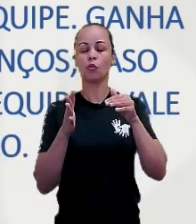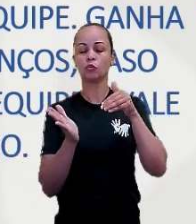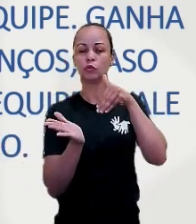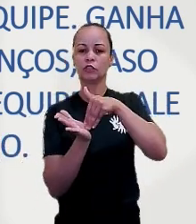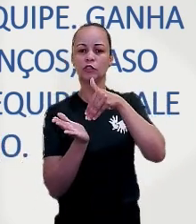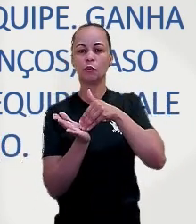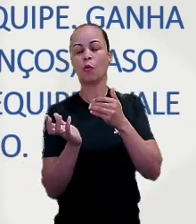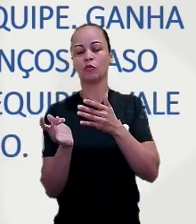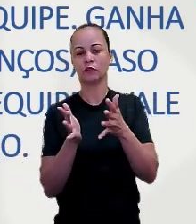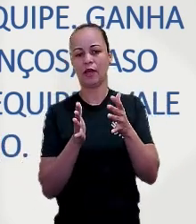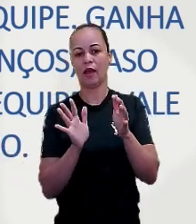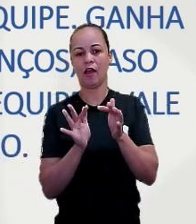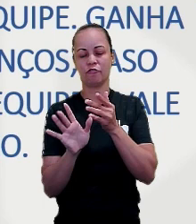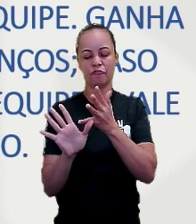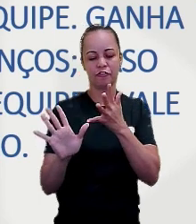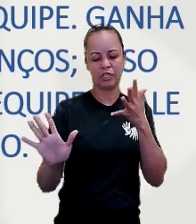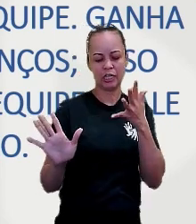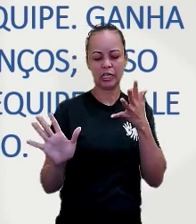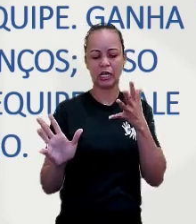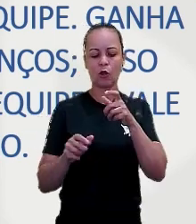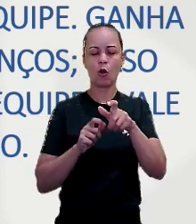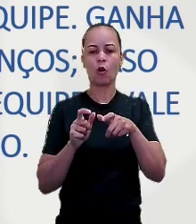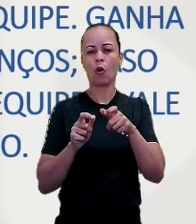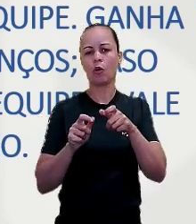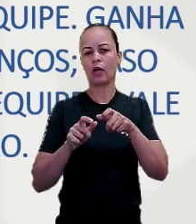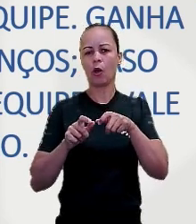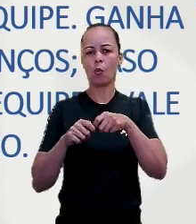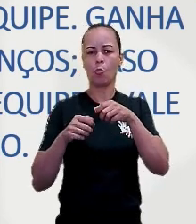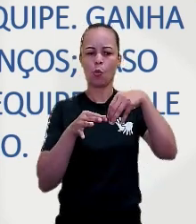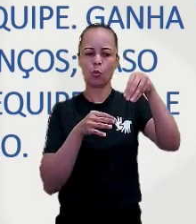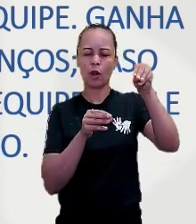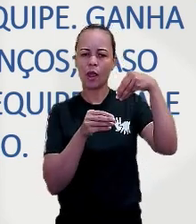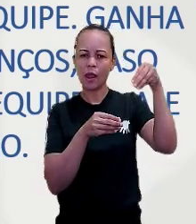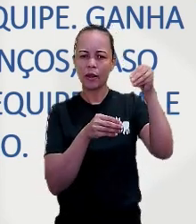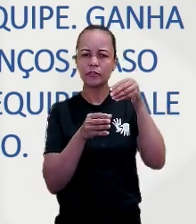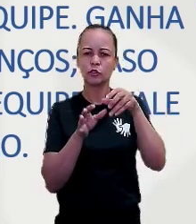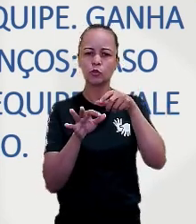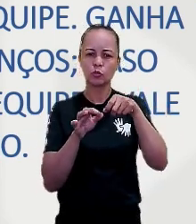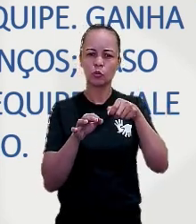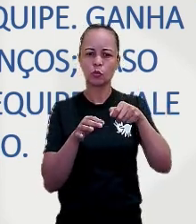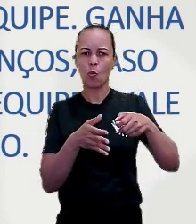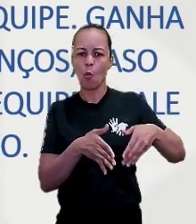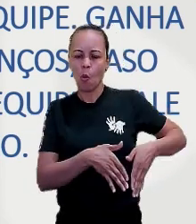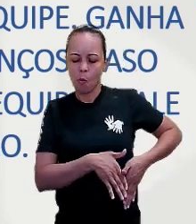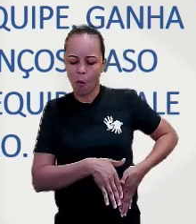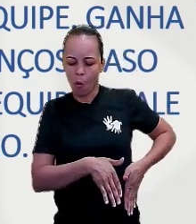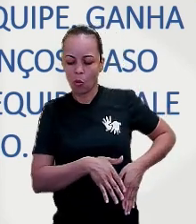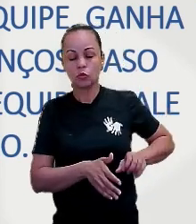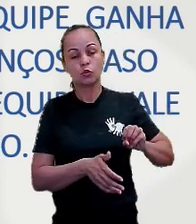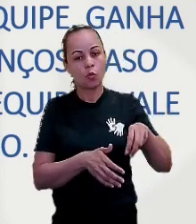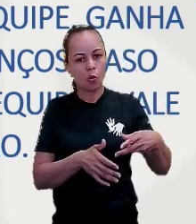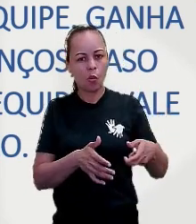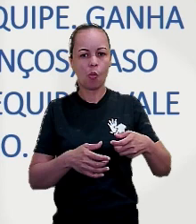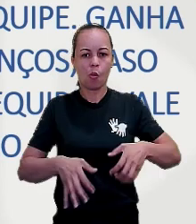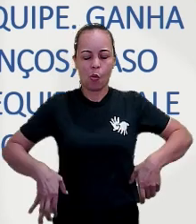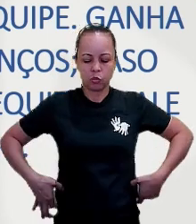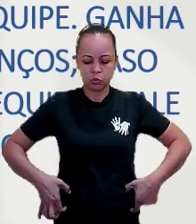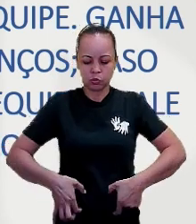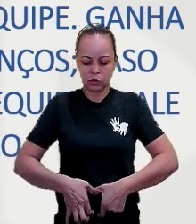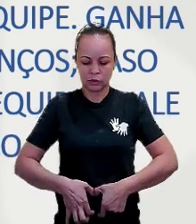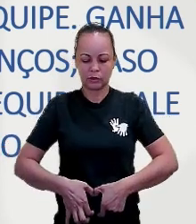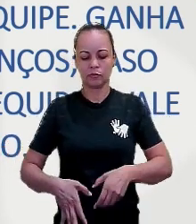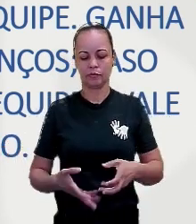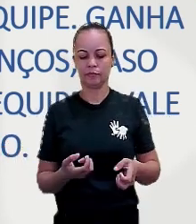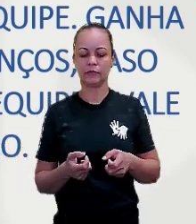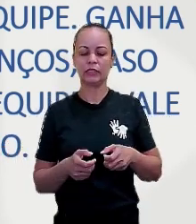lenço no bolso ou cinto, enquanto a primeira comanda a perseguição e tenta pegar